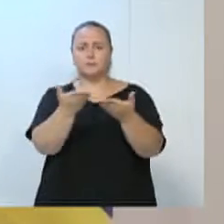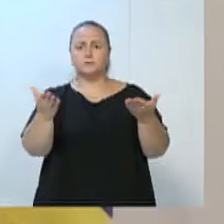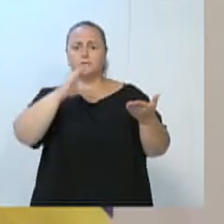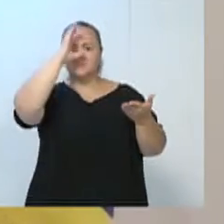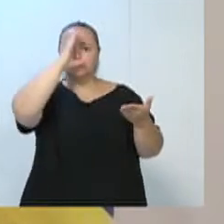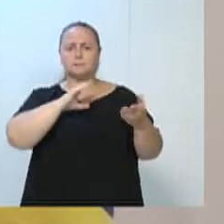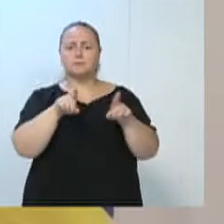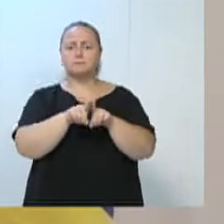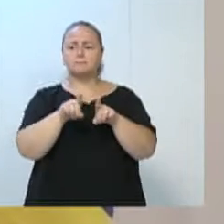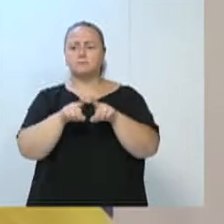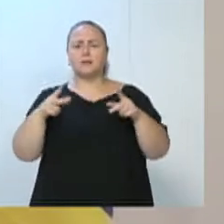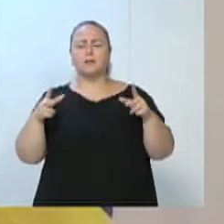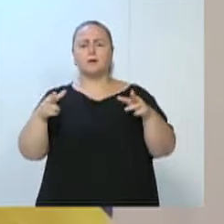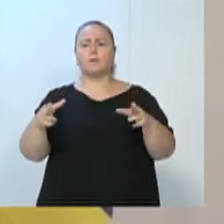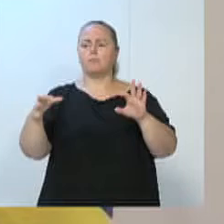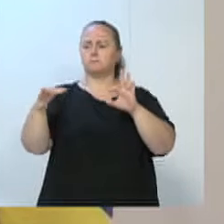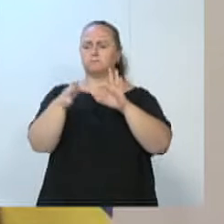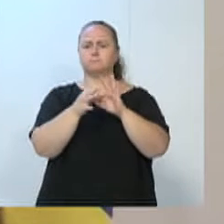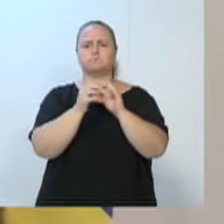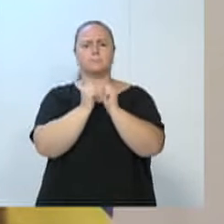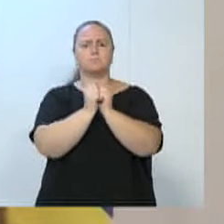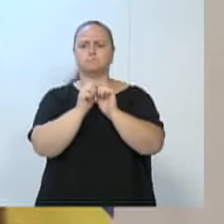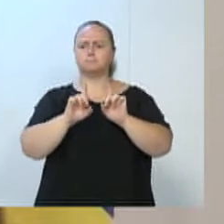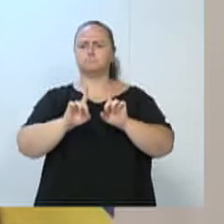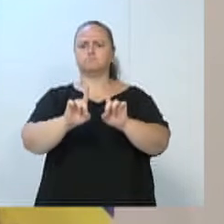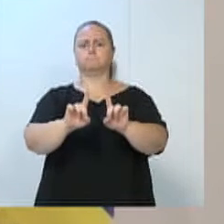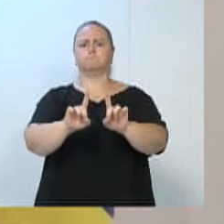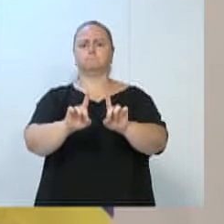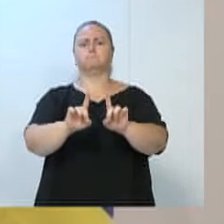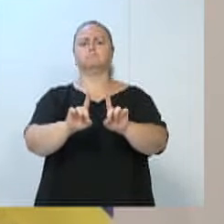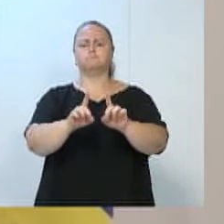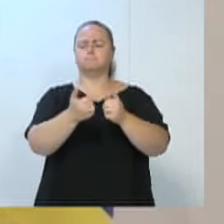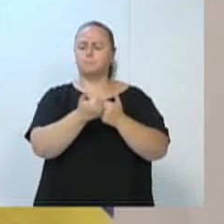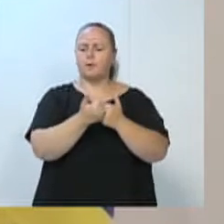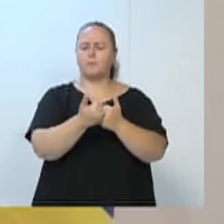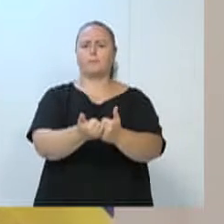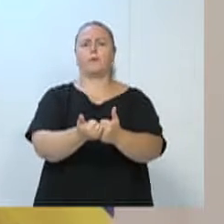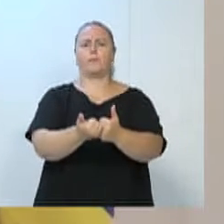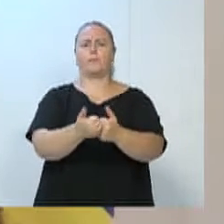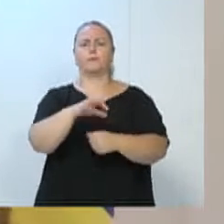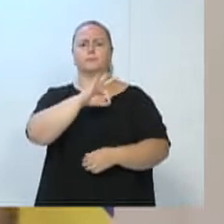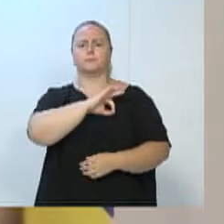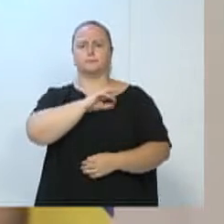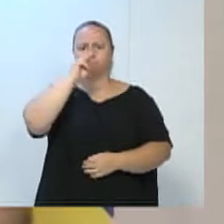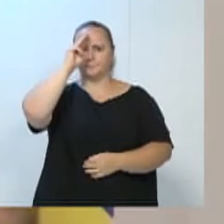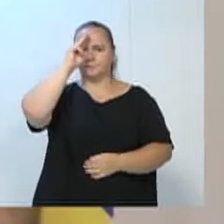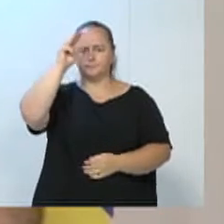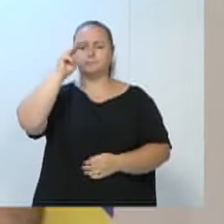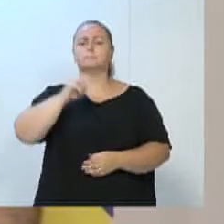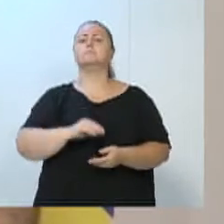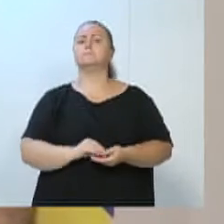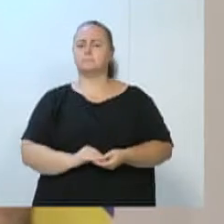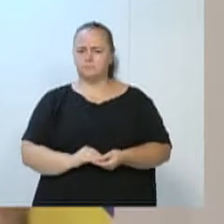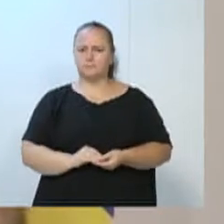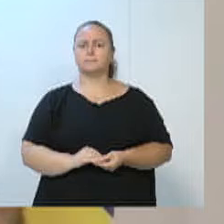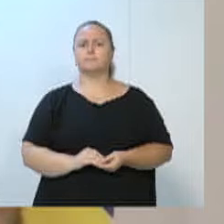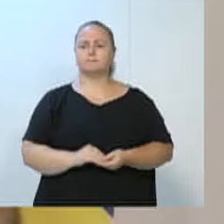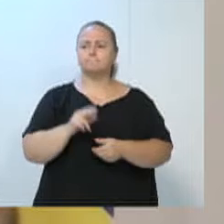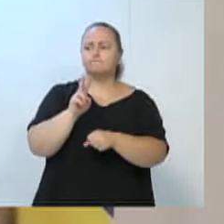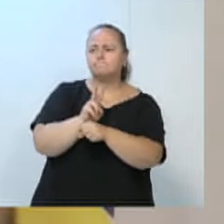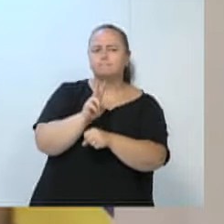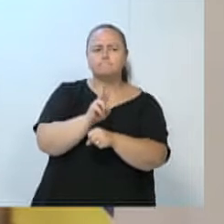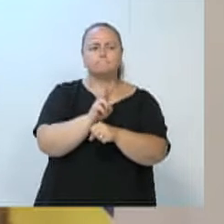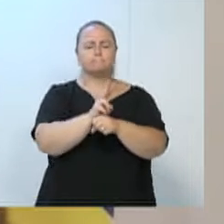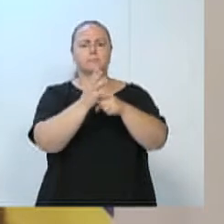nós temos que estar ao lado desses soldados, desses policiais militares, que estão aqui protegendo e garantindo a